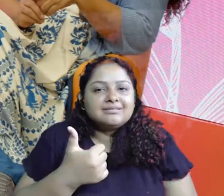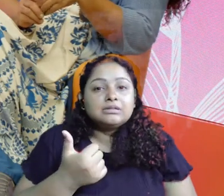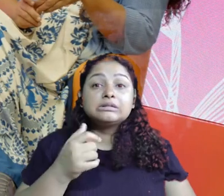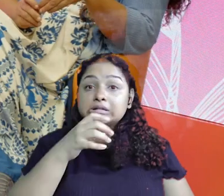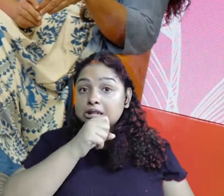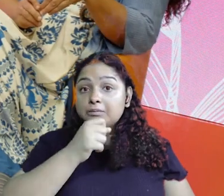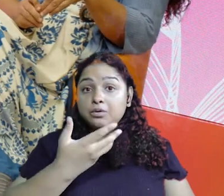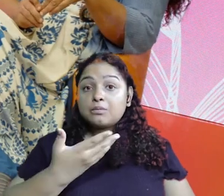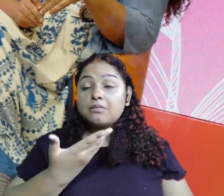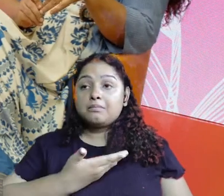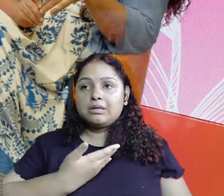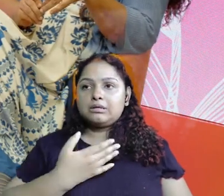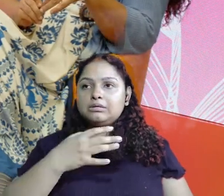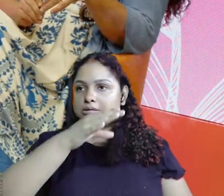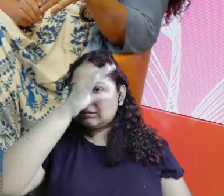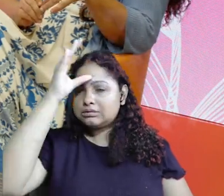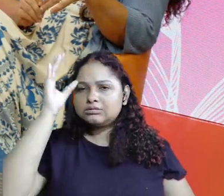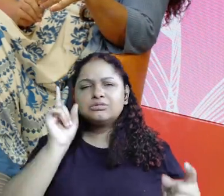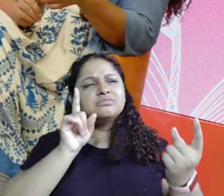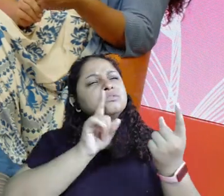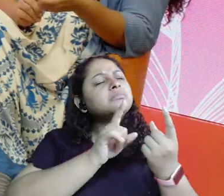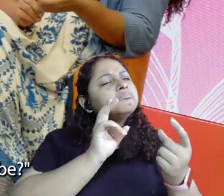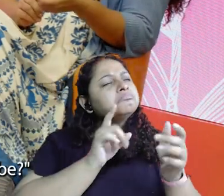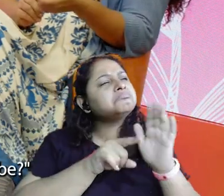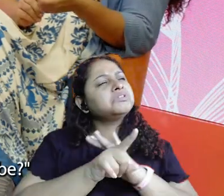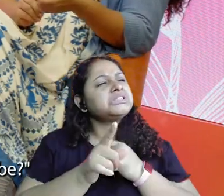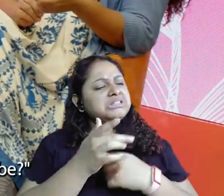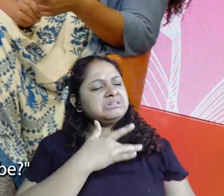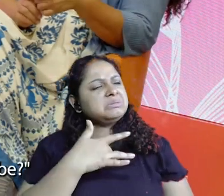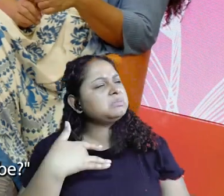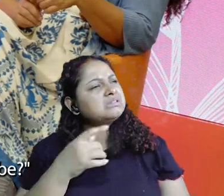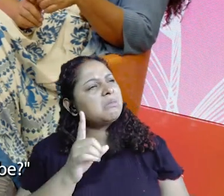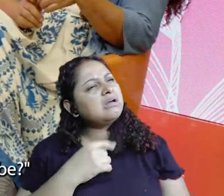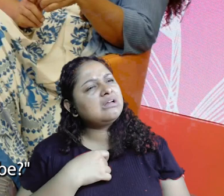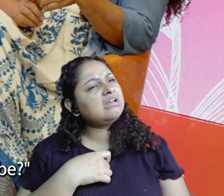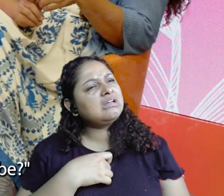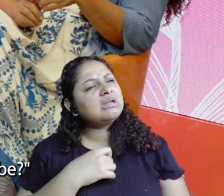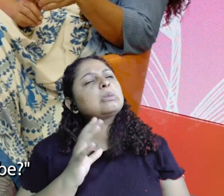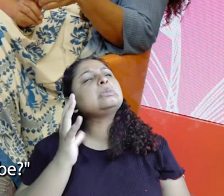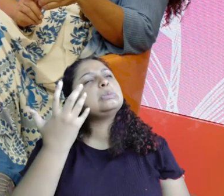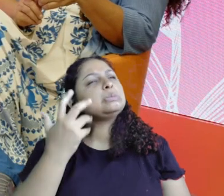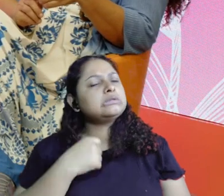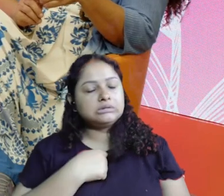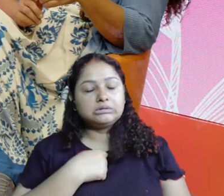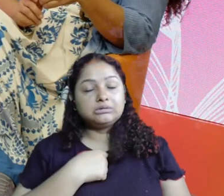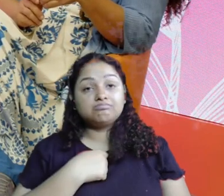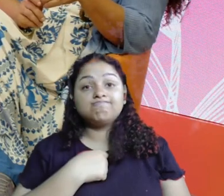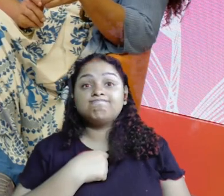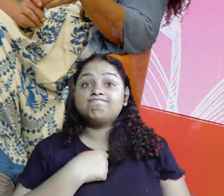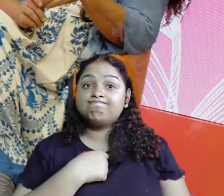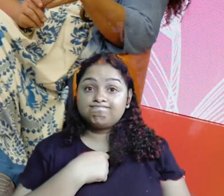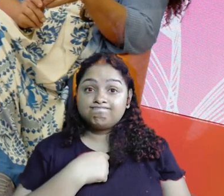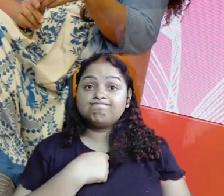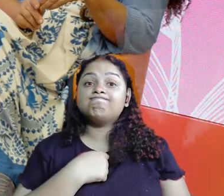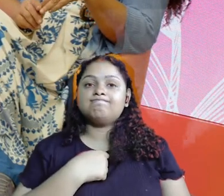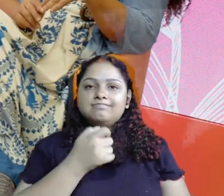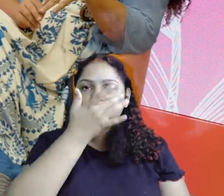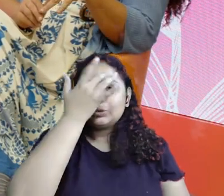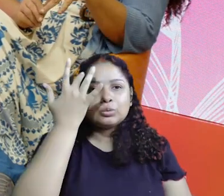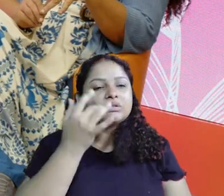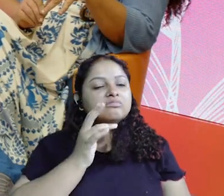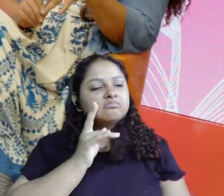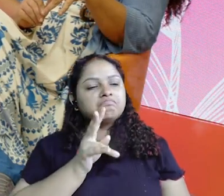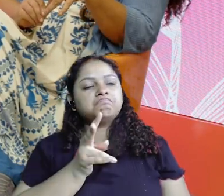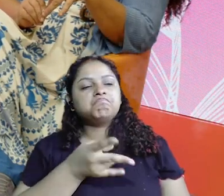e até sábado mesmo foi uma amiga cliente lá, o você tem hoje? Você não está muito bem assim, sabe? Então, o quanto as pessoas também